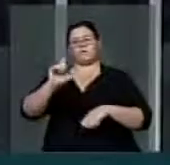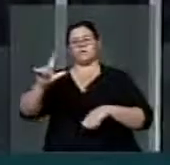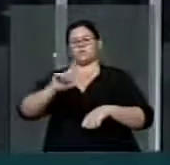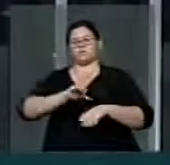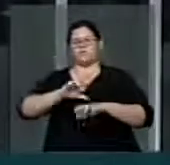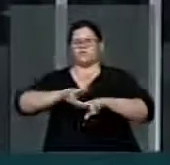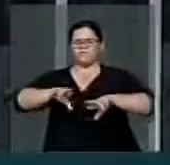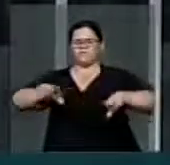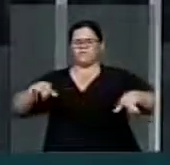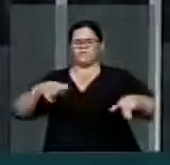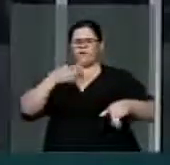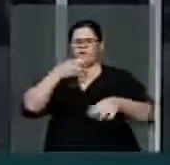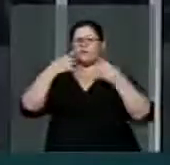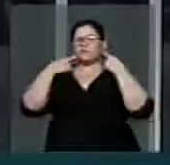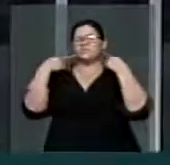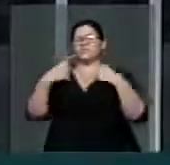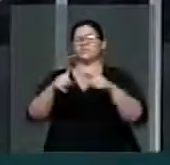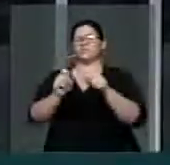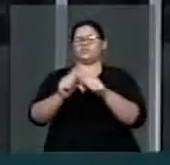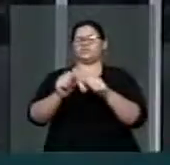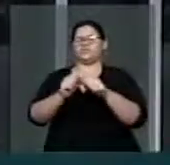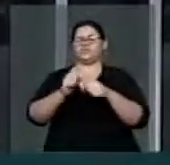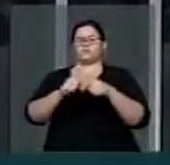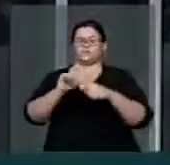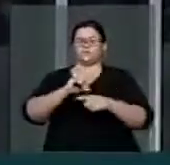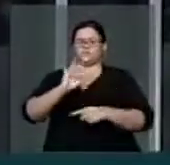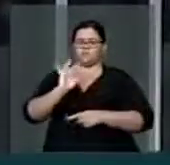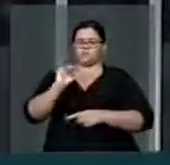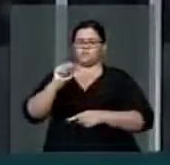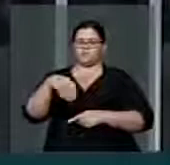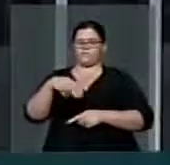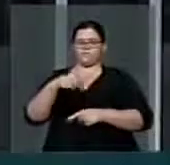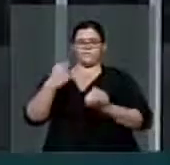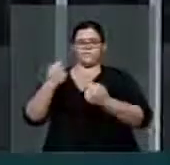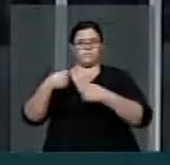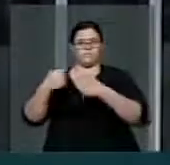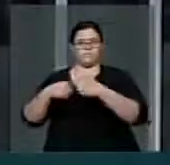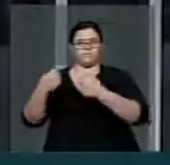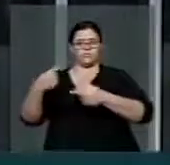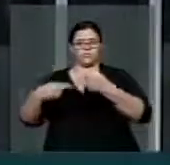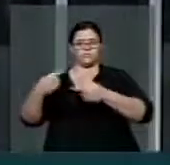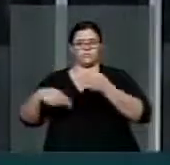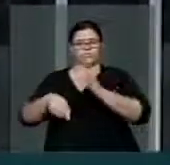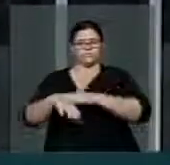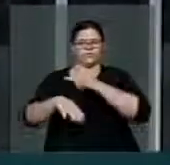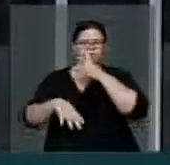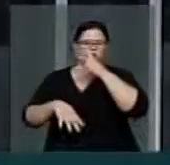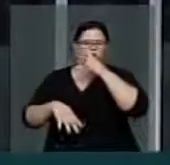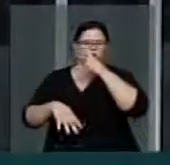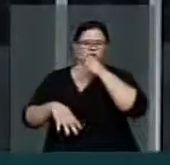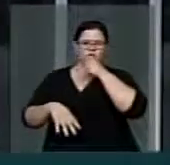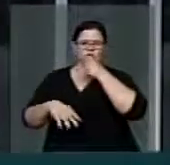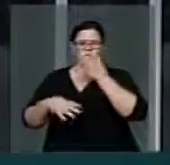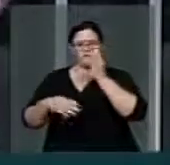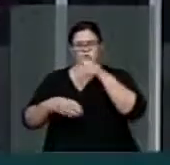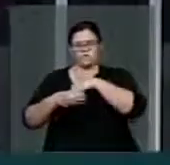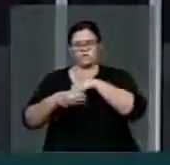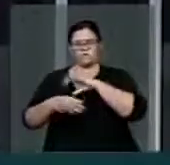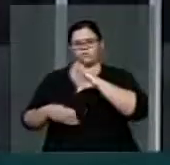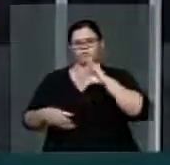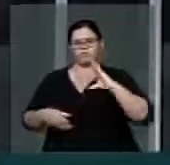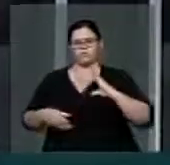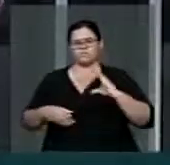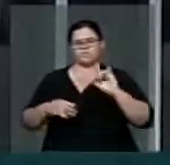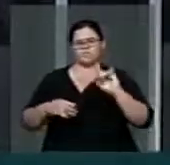uma visão crítica, inclusive com o fim da possibilidade de discutir mais demoradamente, inclusive em comissões e com o